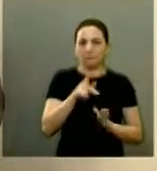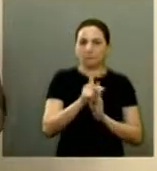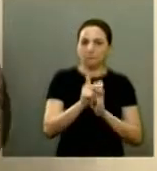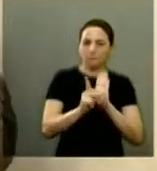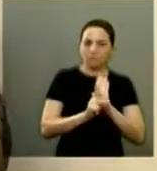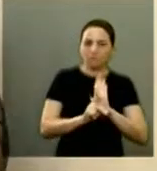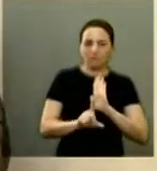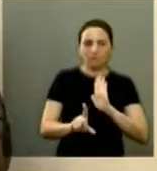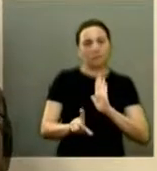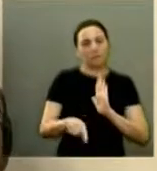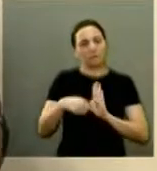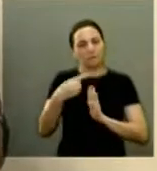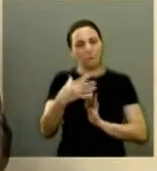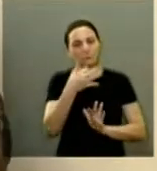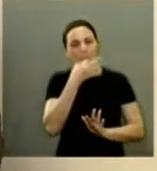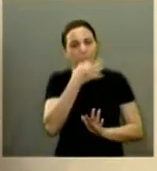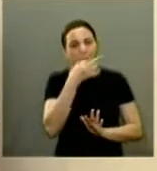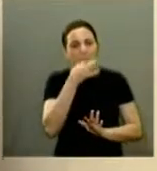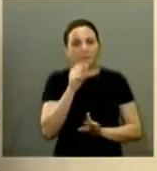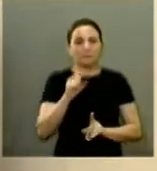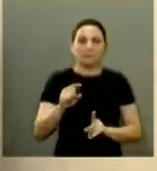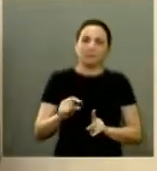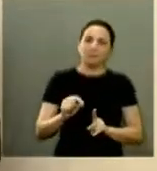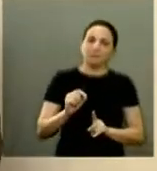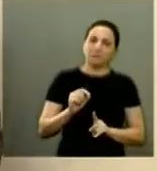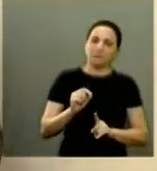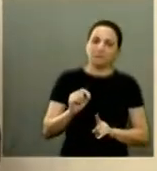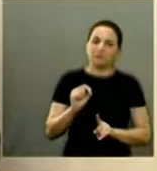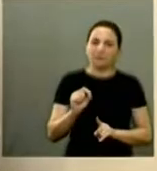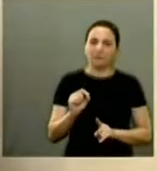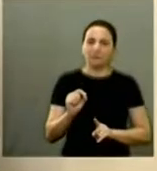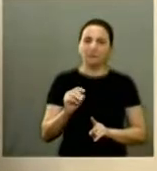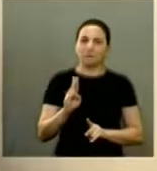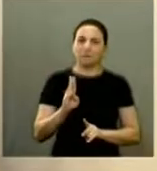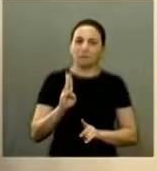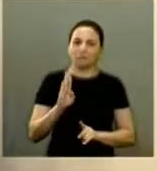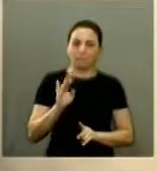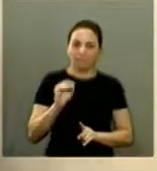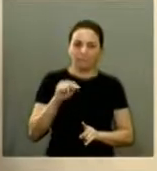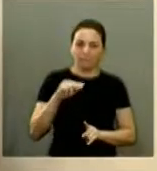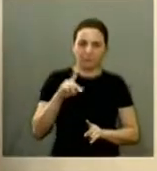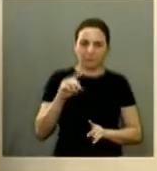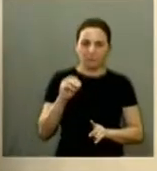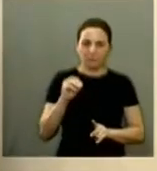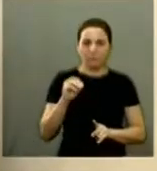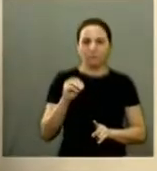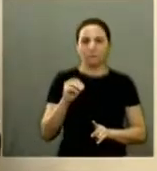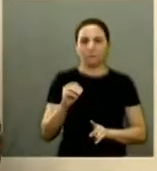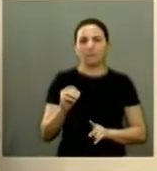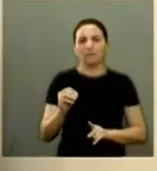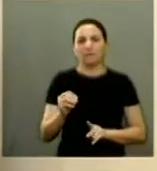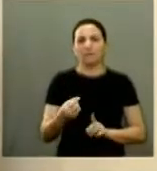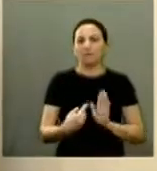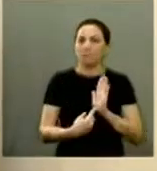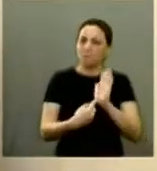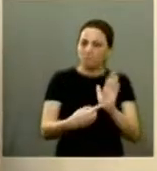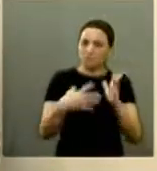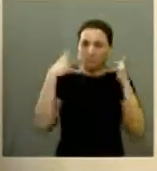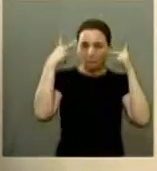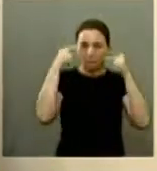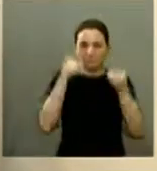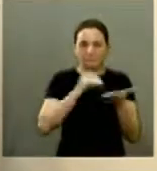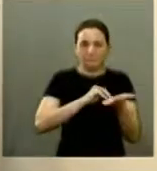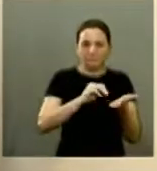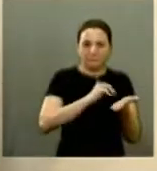para cá que nós vamos comentar depois do pingo aquele animal que eu apresentei que foi até a